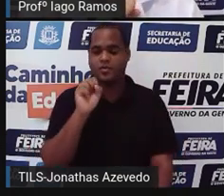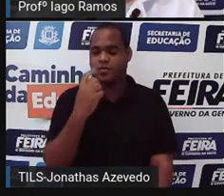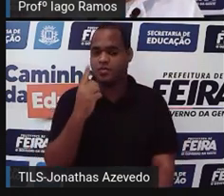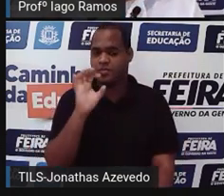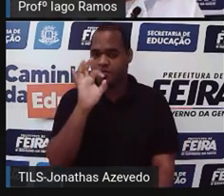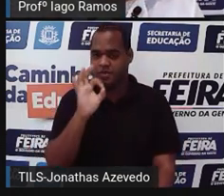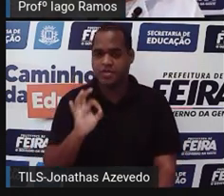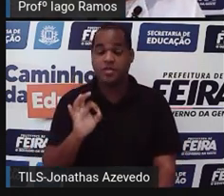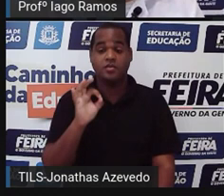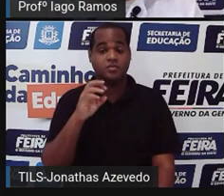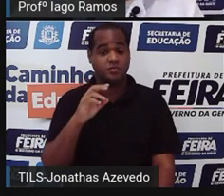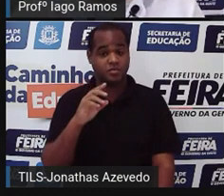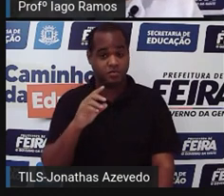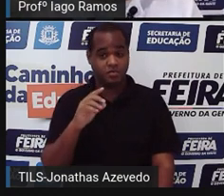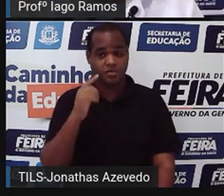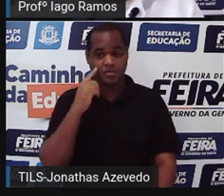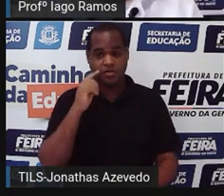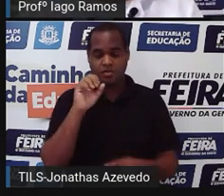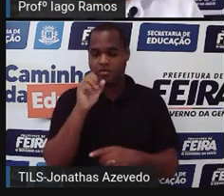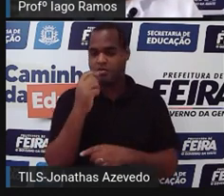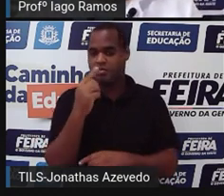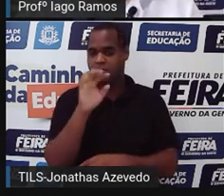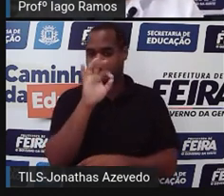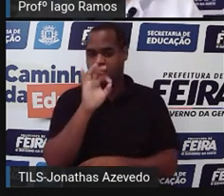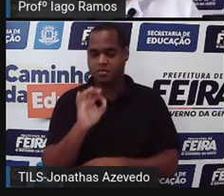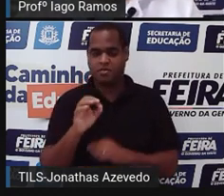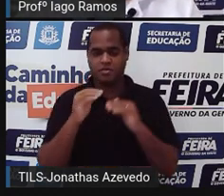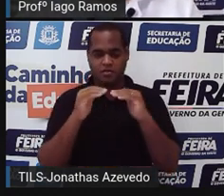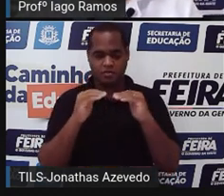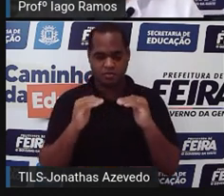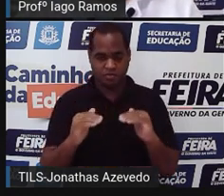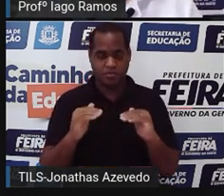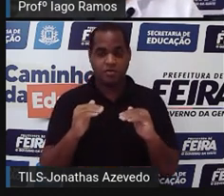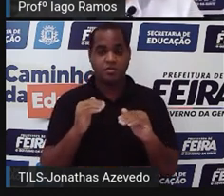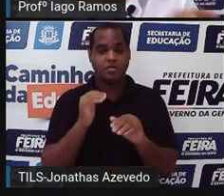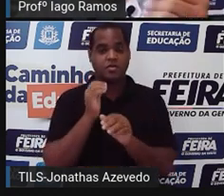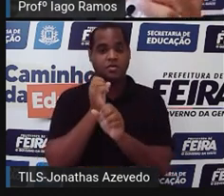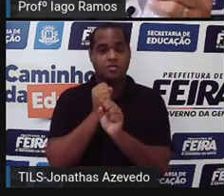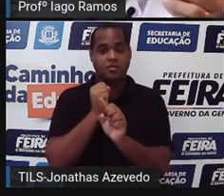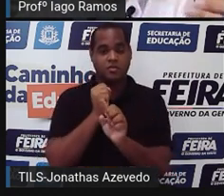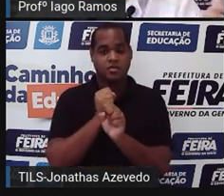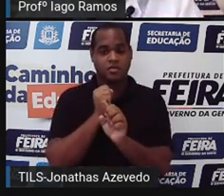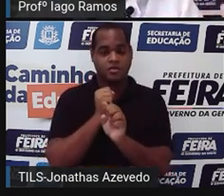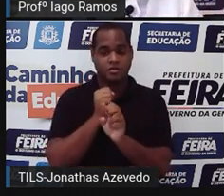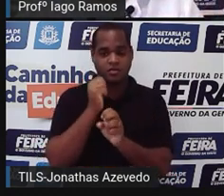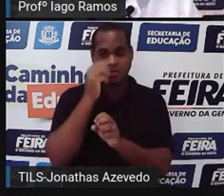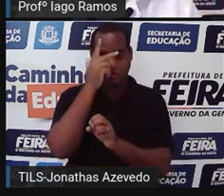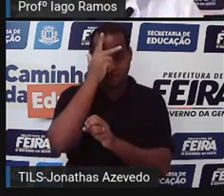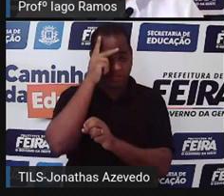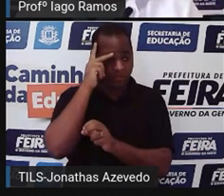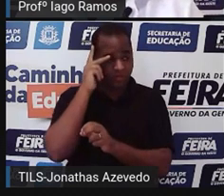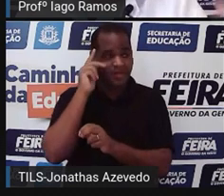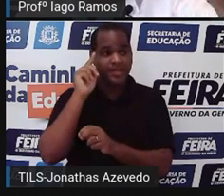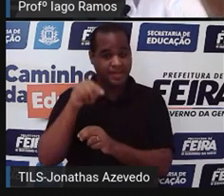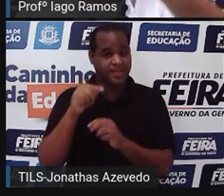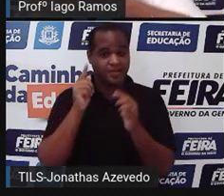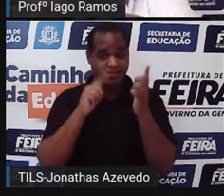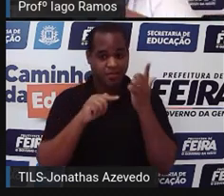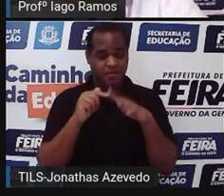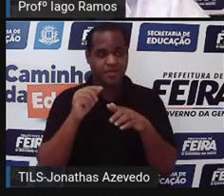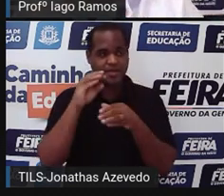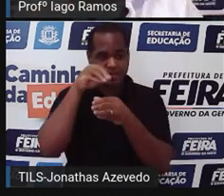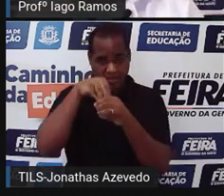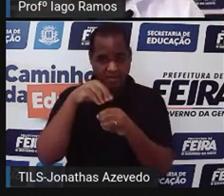legal é que embaixo dos 81%, ele diz quantas pessoas, de fato, estão